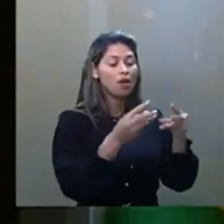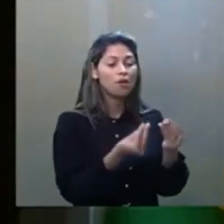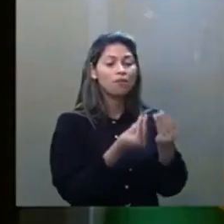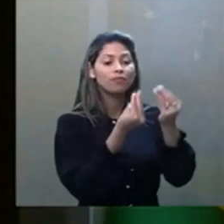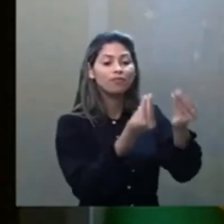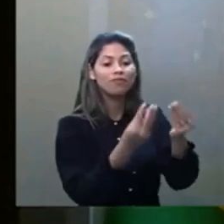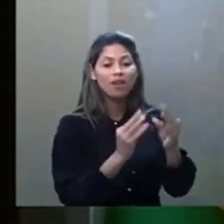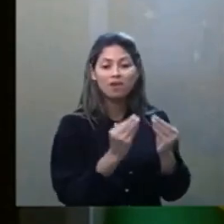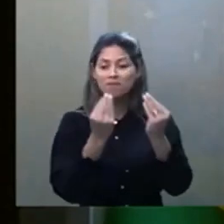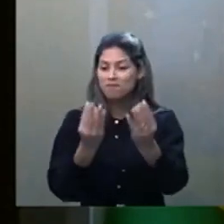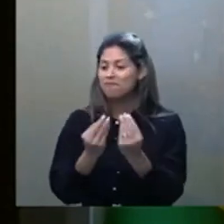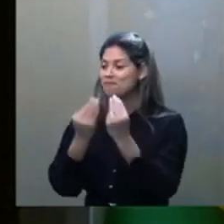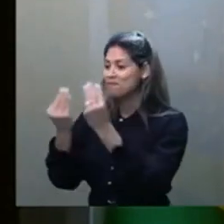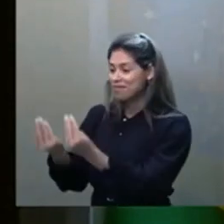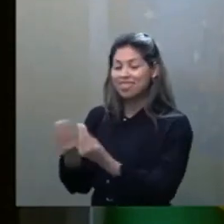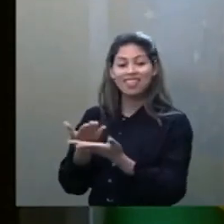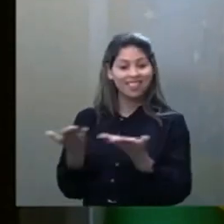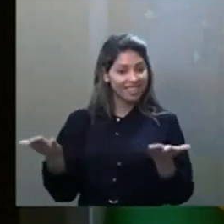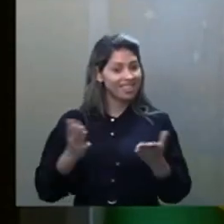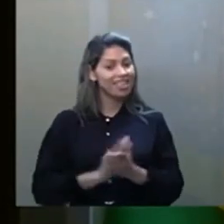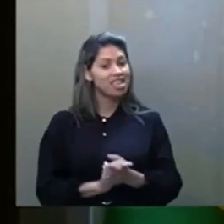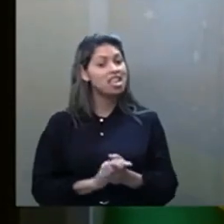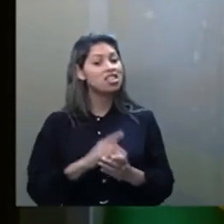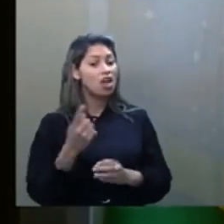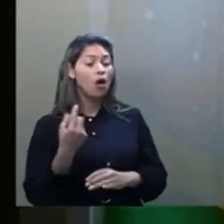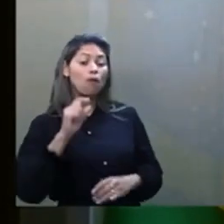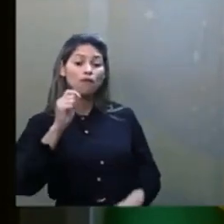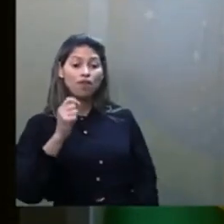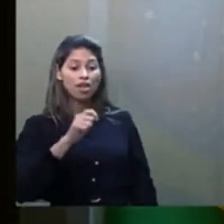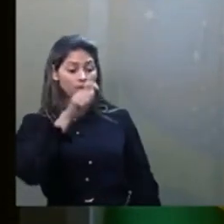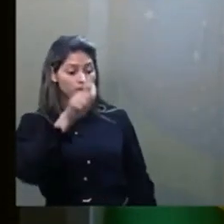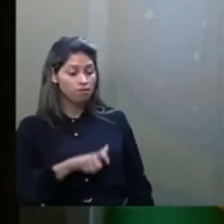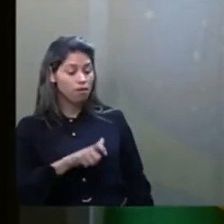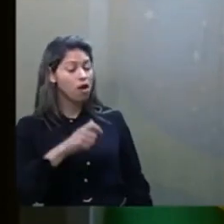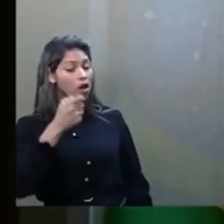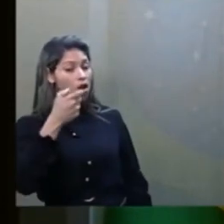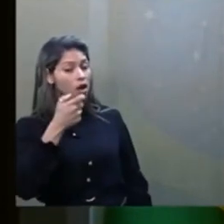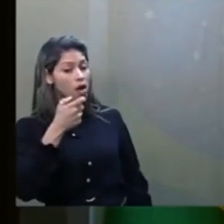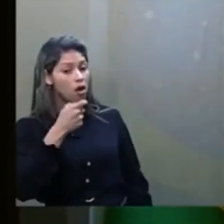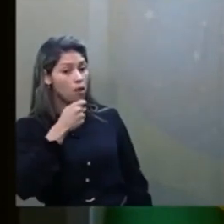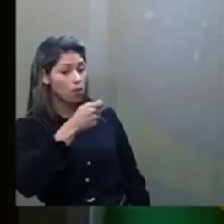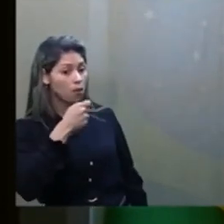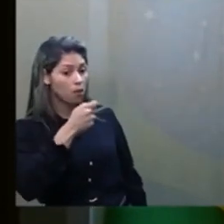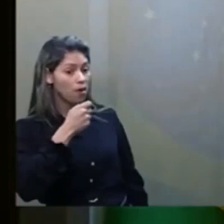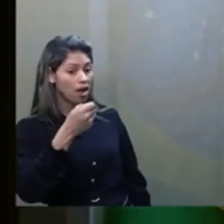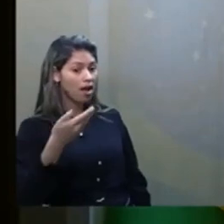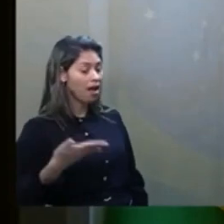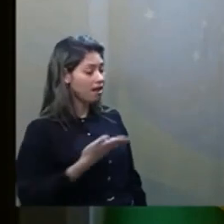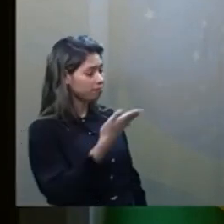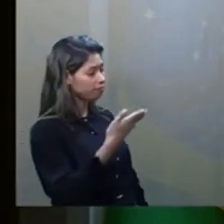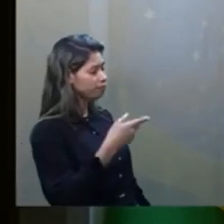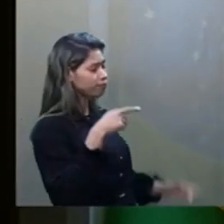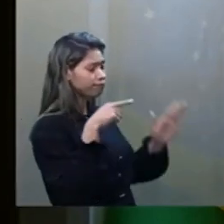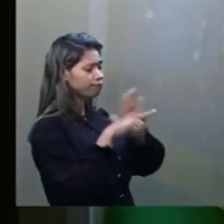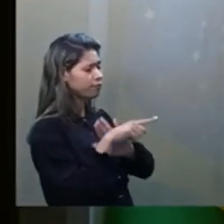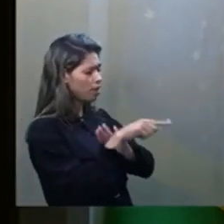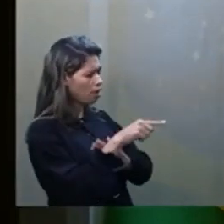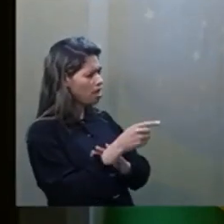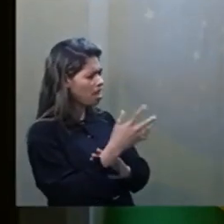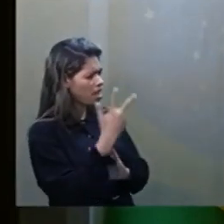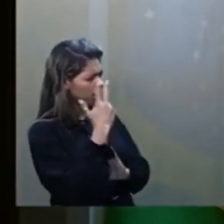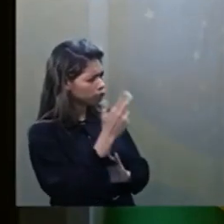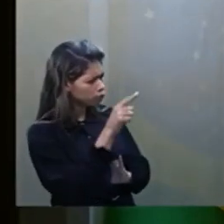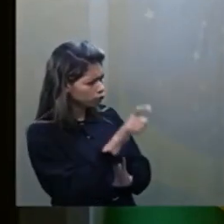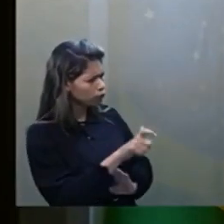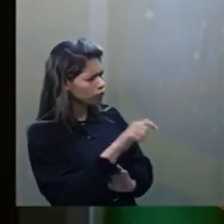Xavier, vocês espíritos devem estar muito felizes, porque eu soube que fechou uma igreja católica aqui na cidade de Uberá, de Pedro